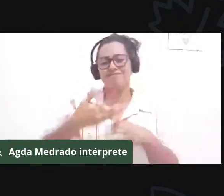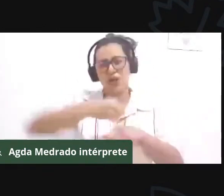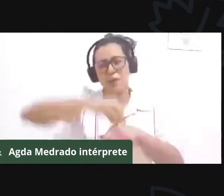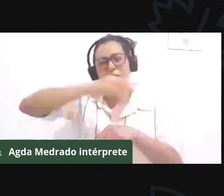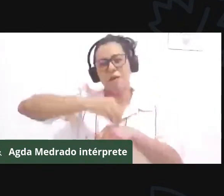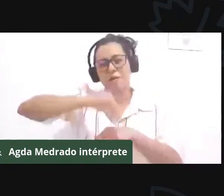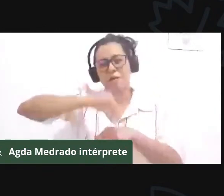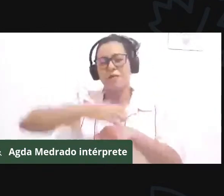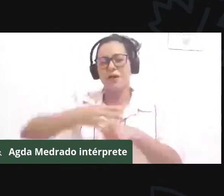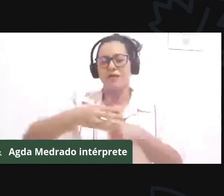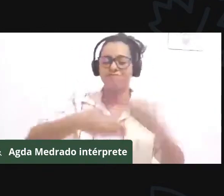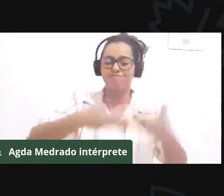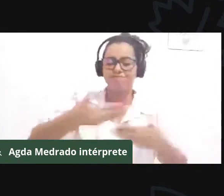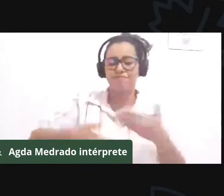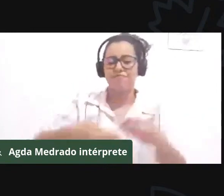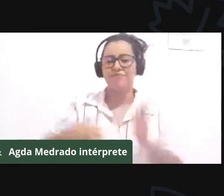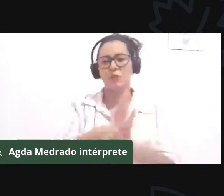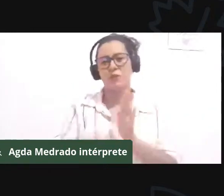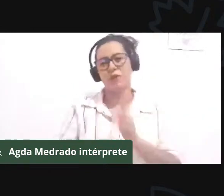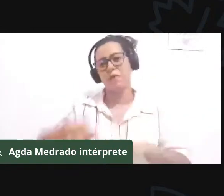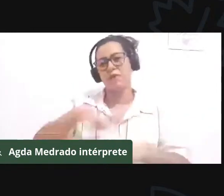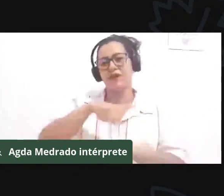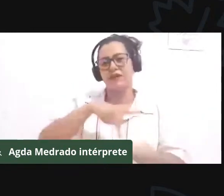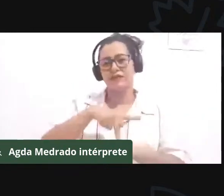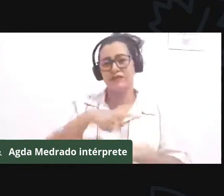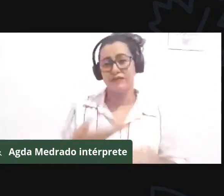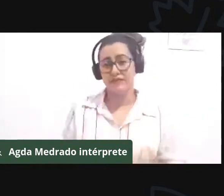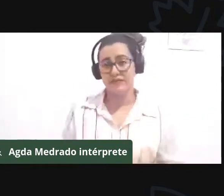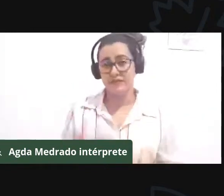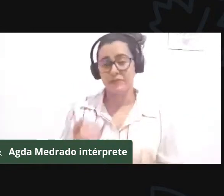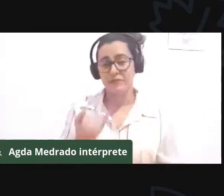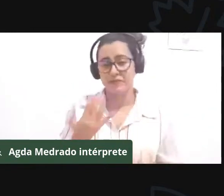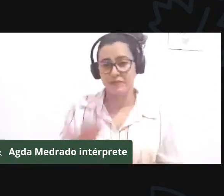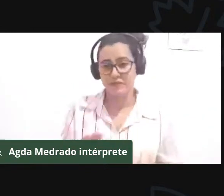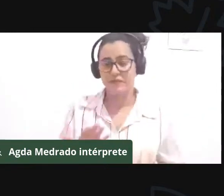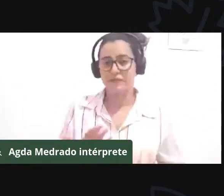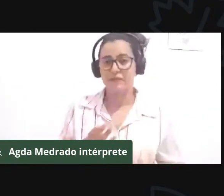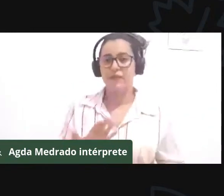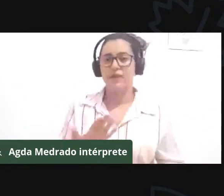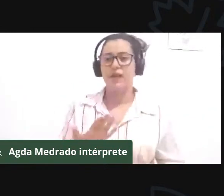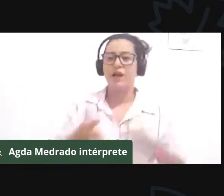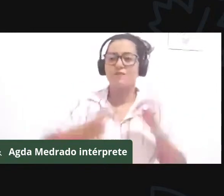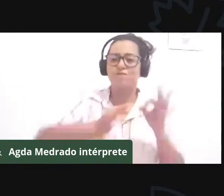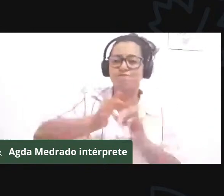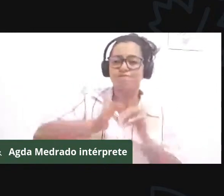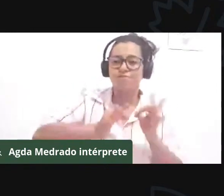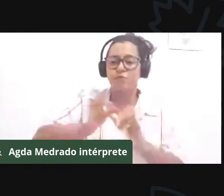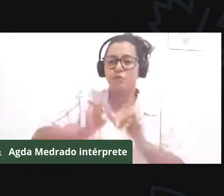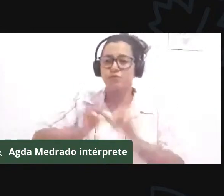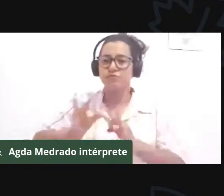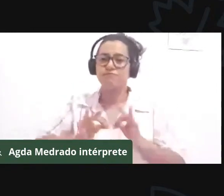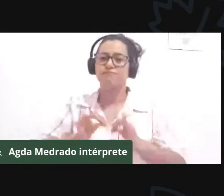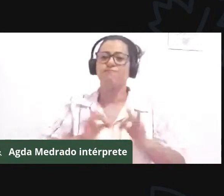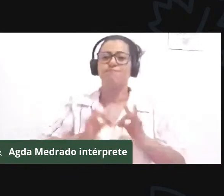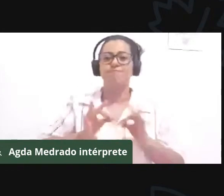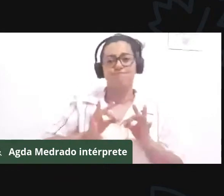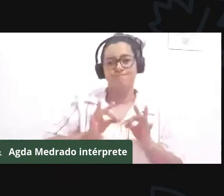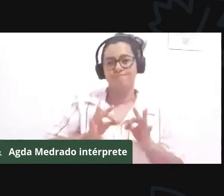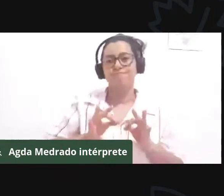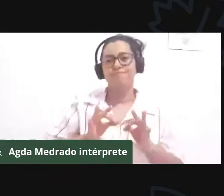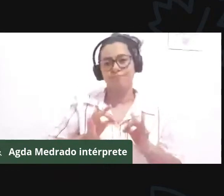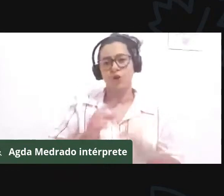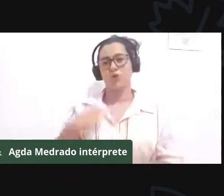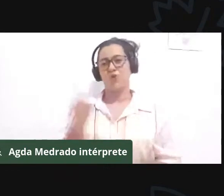Gostaria de iniciar falando da importância da organização nossa, enquanto povos e